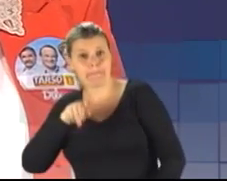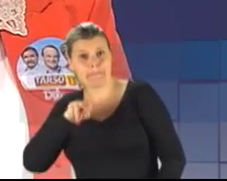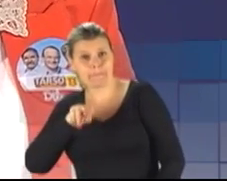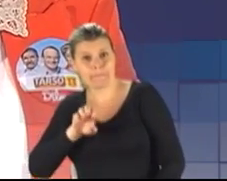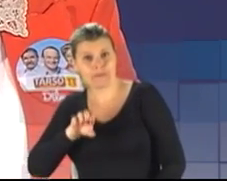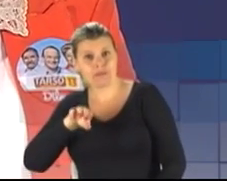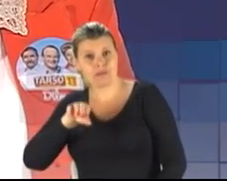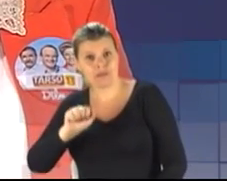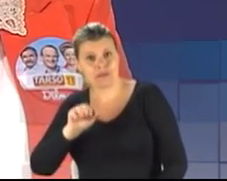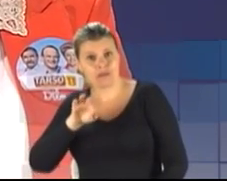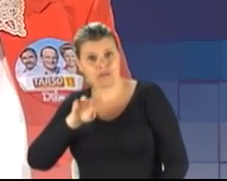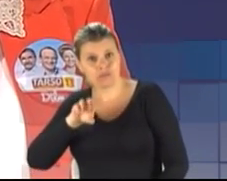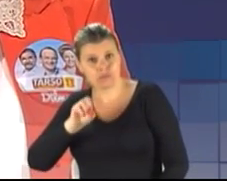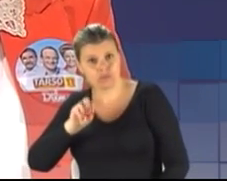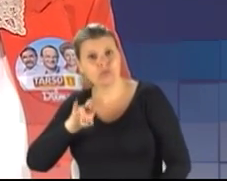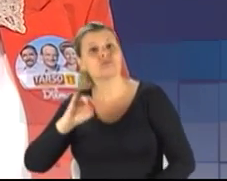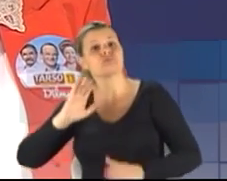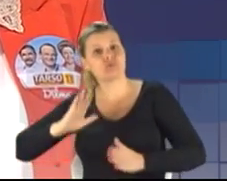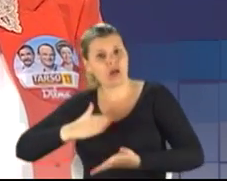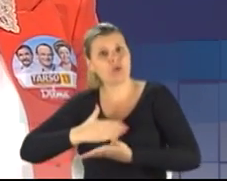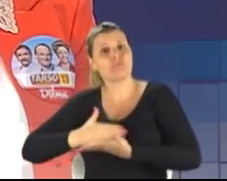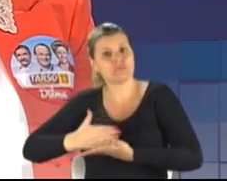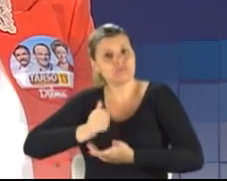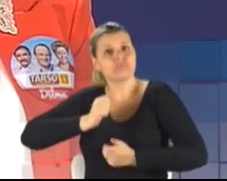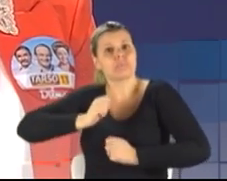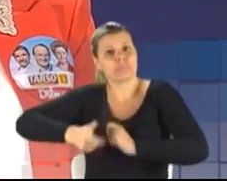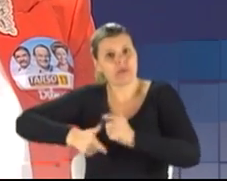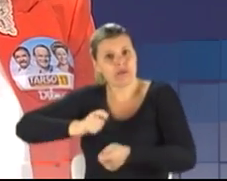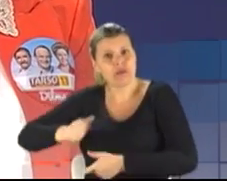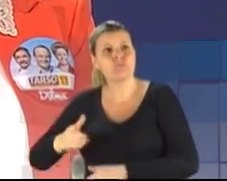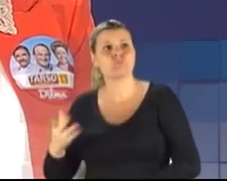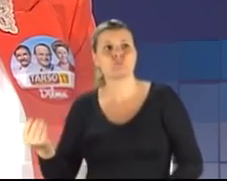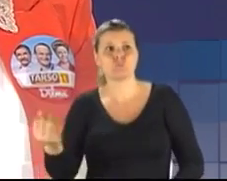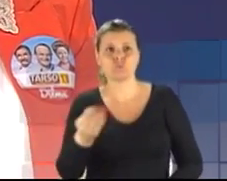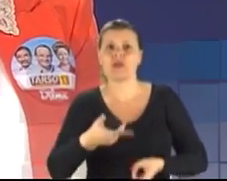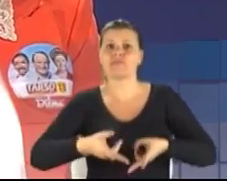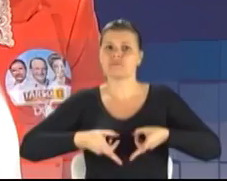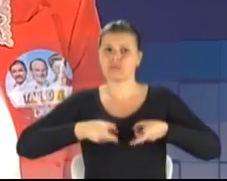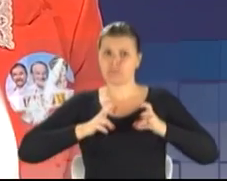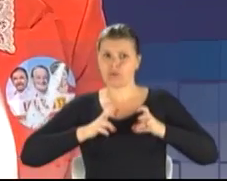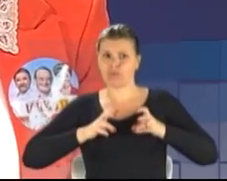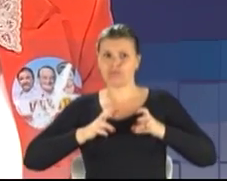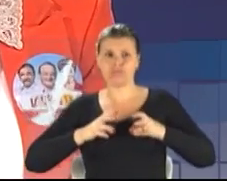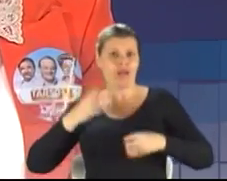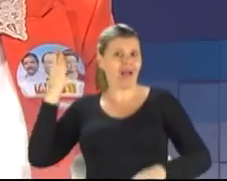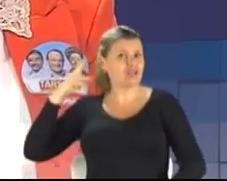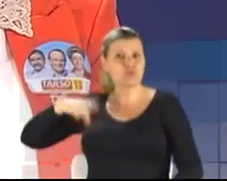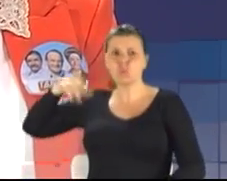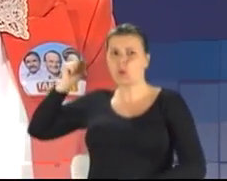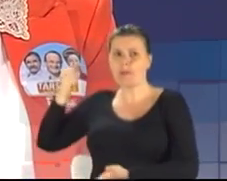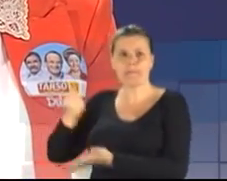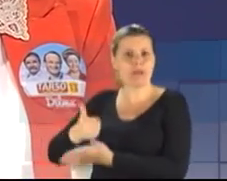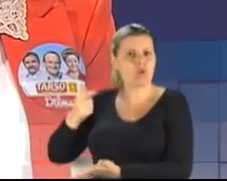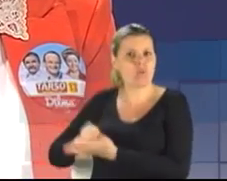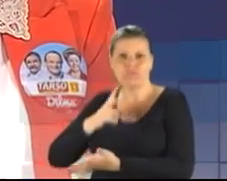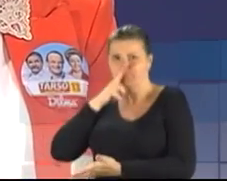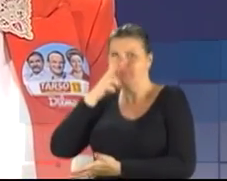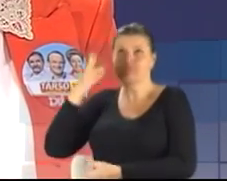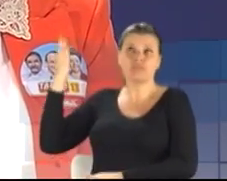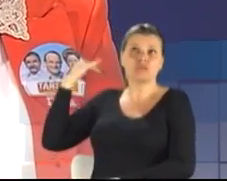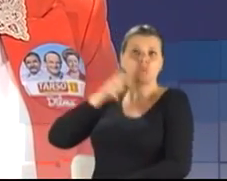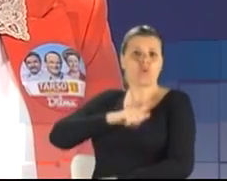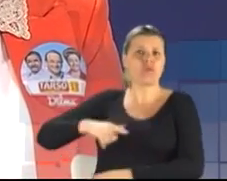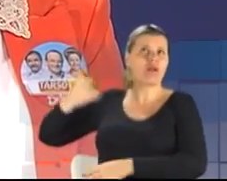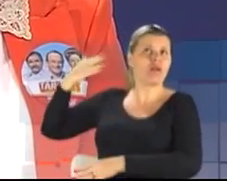nós iniciamos os pagamentos. Muitos já receberam, nunca se pagou tanto, aliás, nunca um outro governo pagou